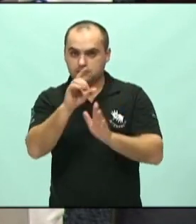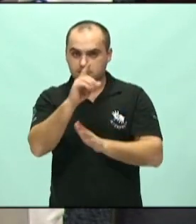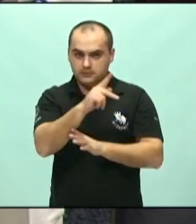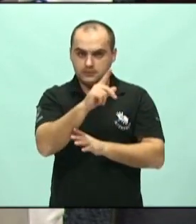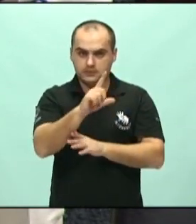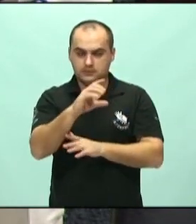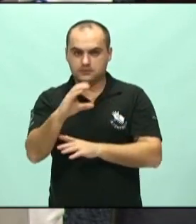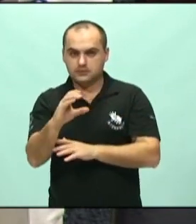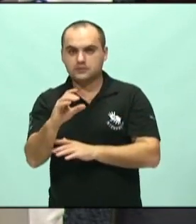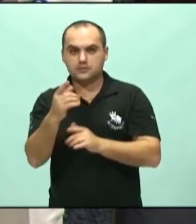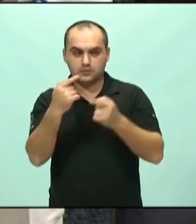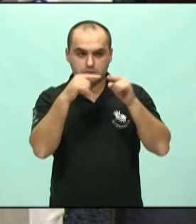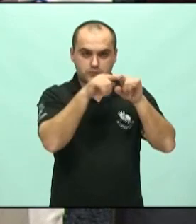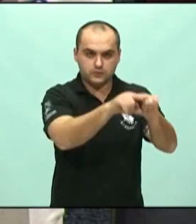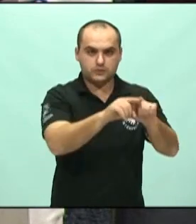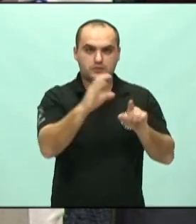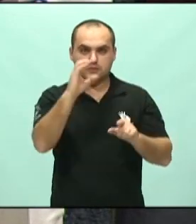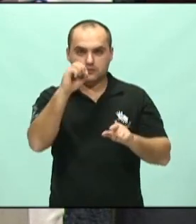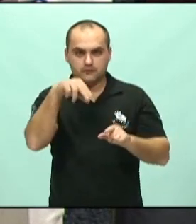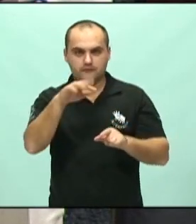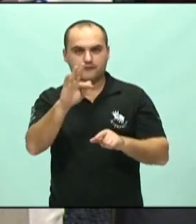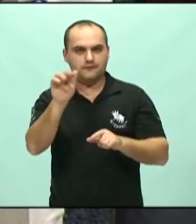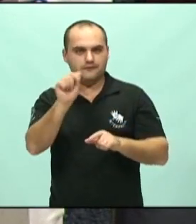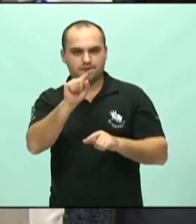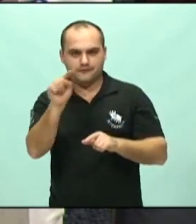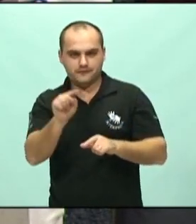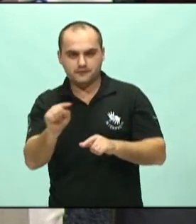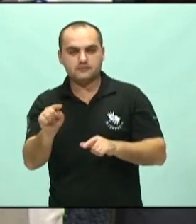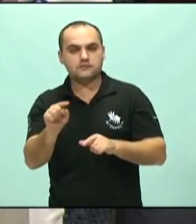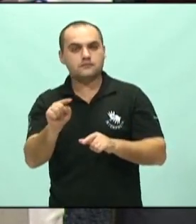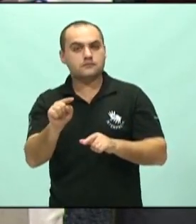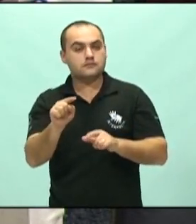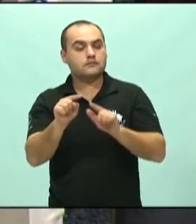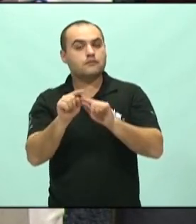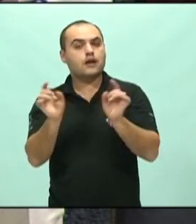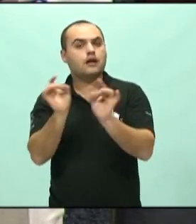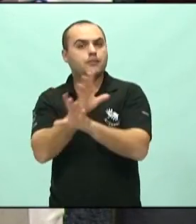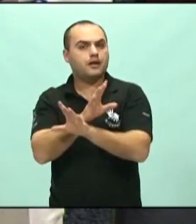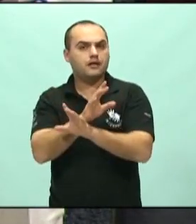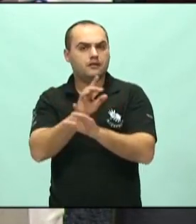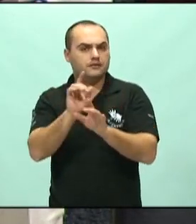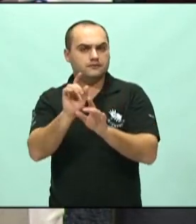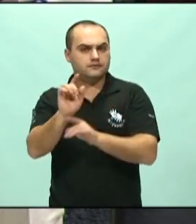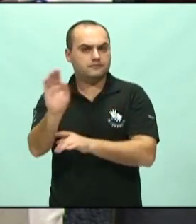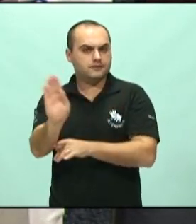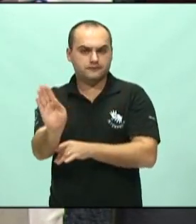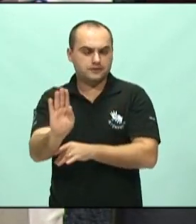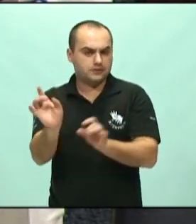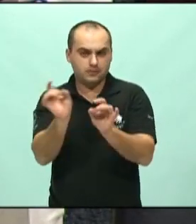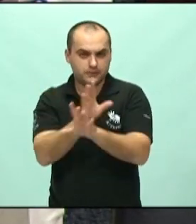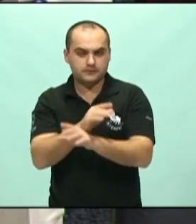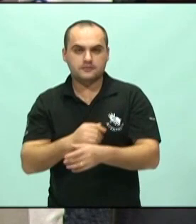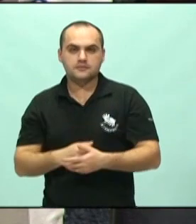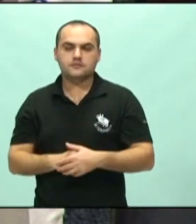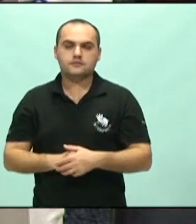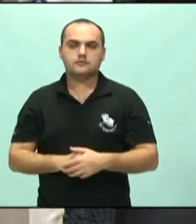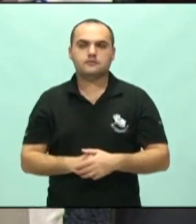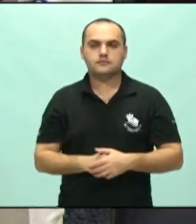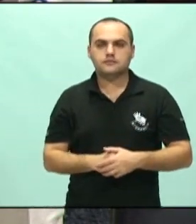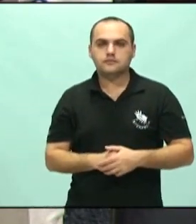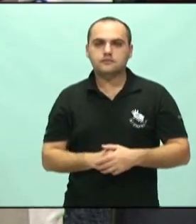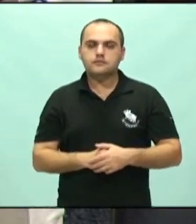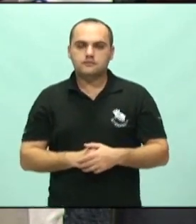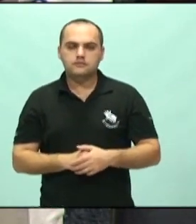convênio do CONFAS, que é essa agência reguladora, para acabar com a guerra fiscal. E o convênio do CONFAS era